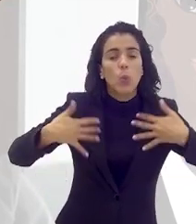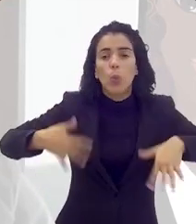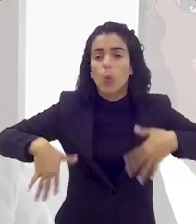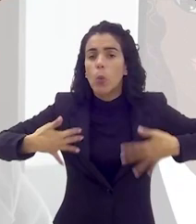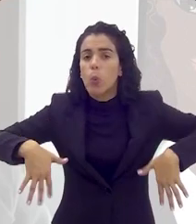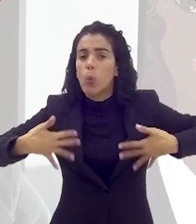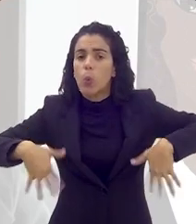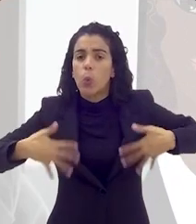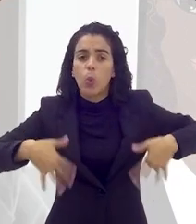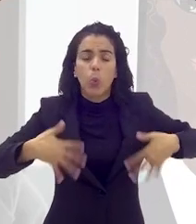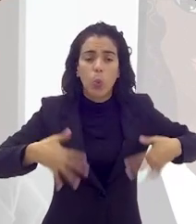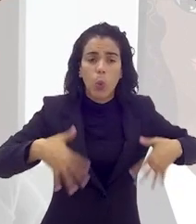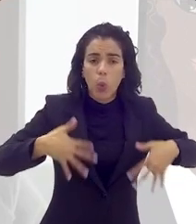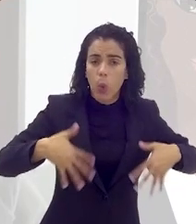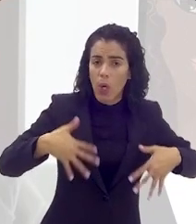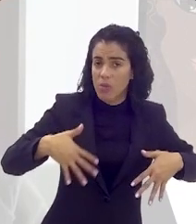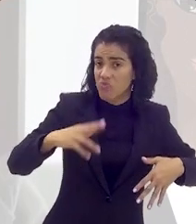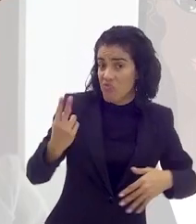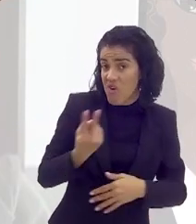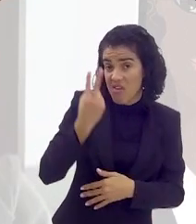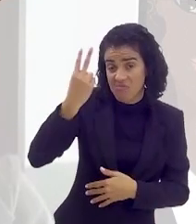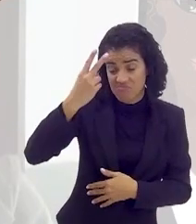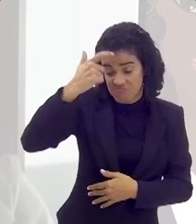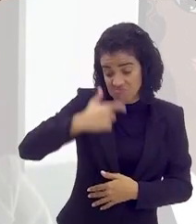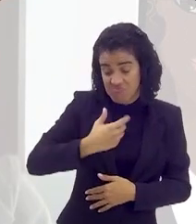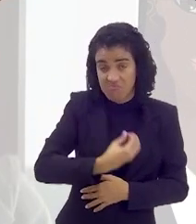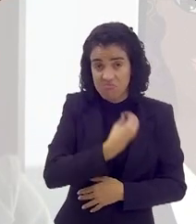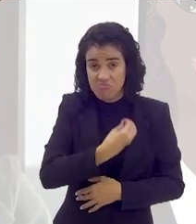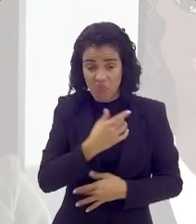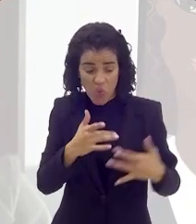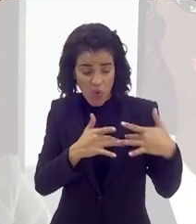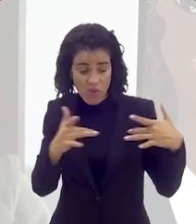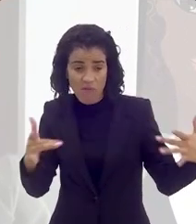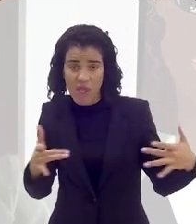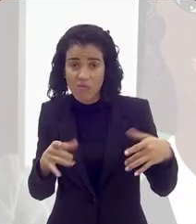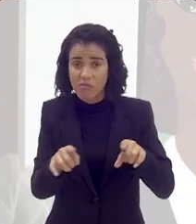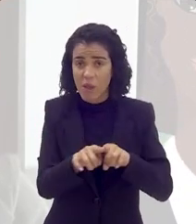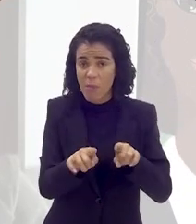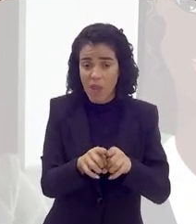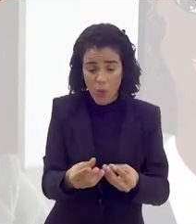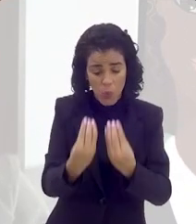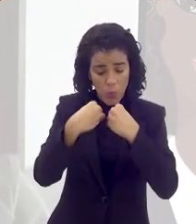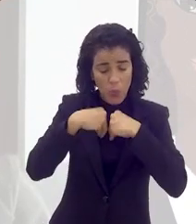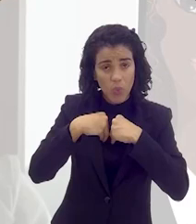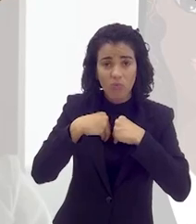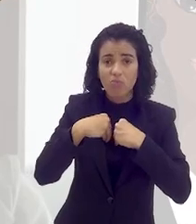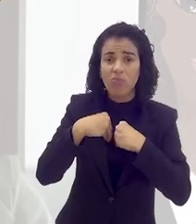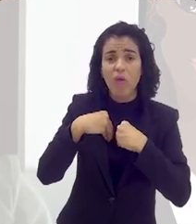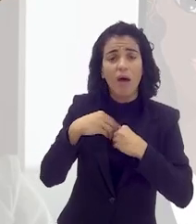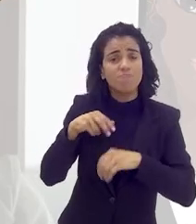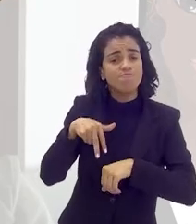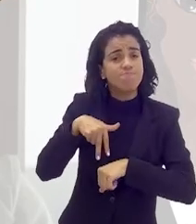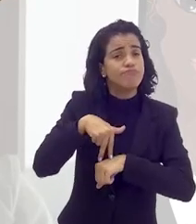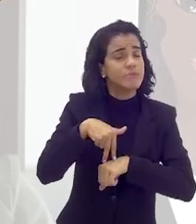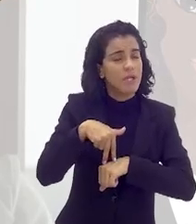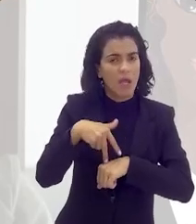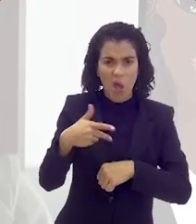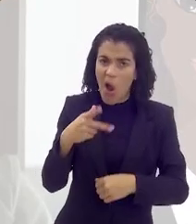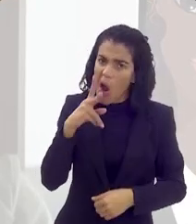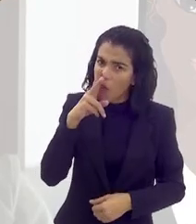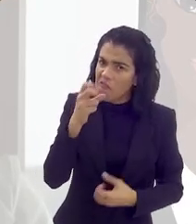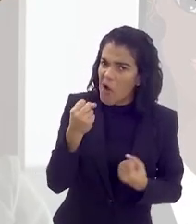perdidas. Não valida a nossa existência, o nosso afeto e não nos dá voz.